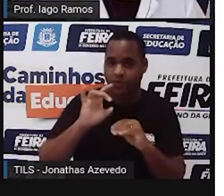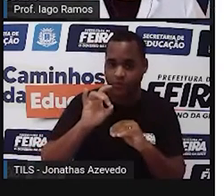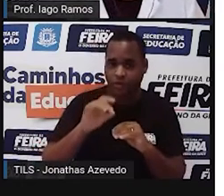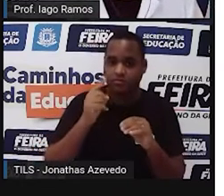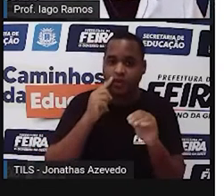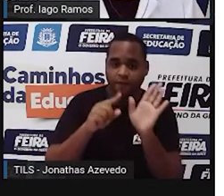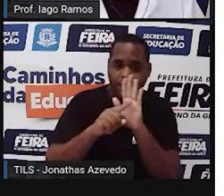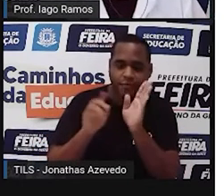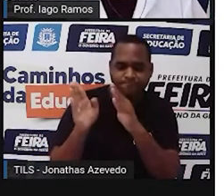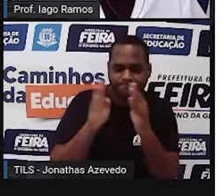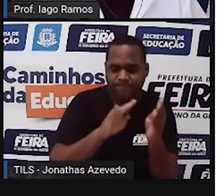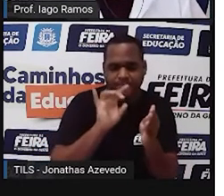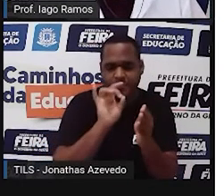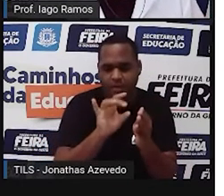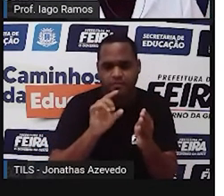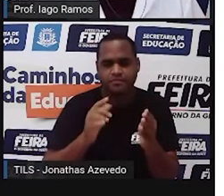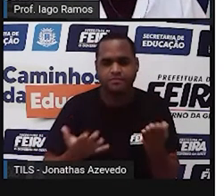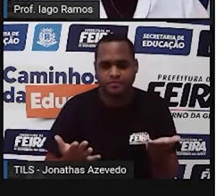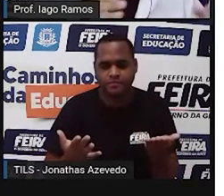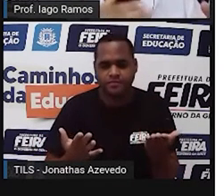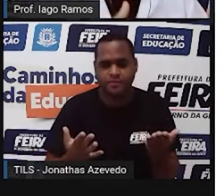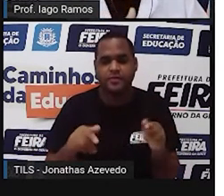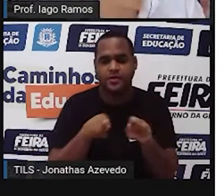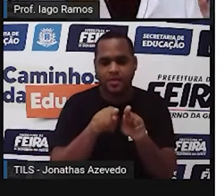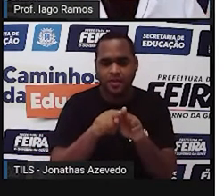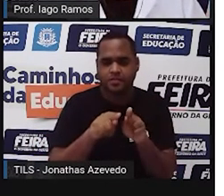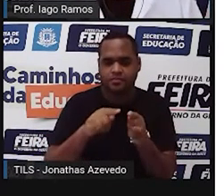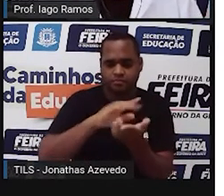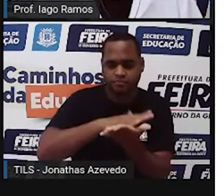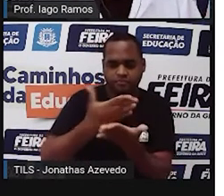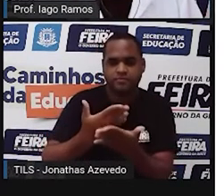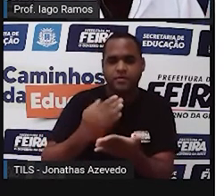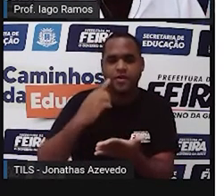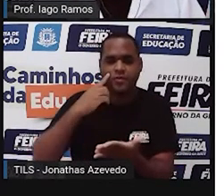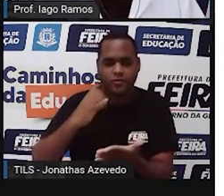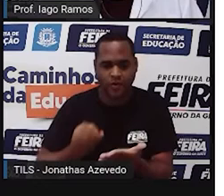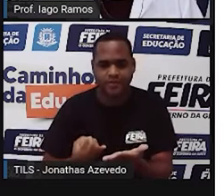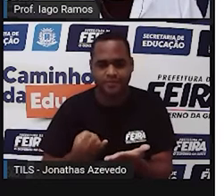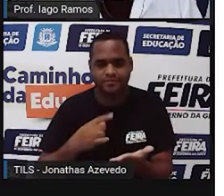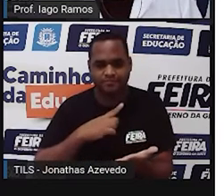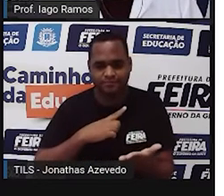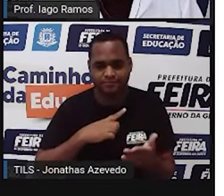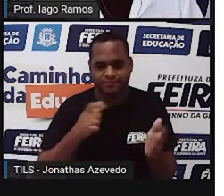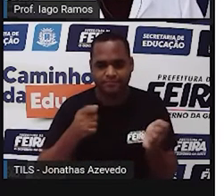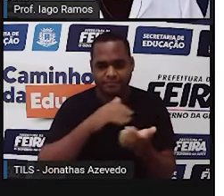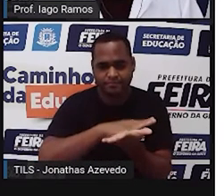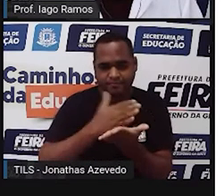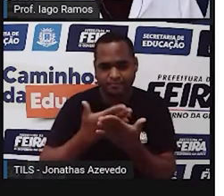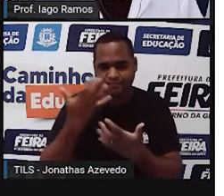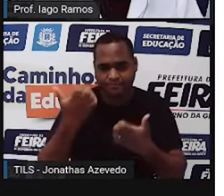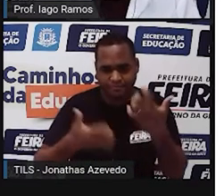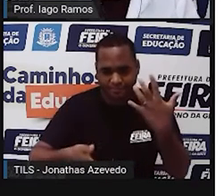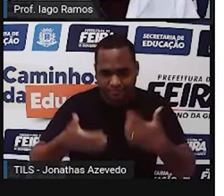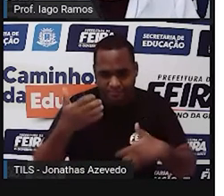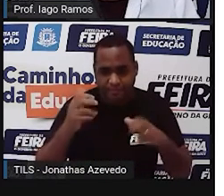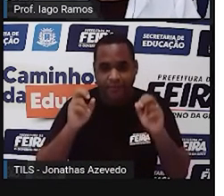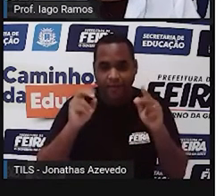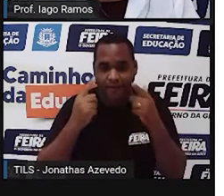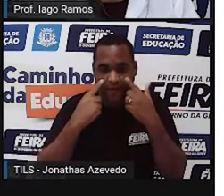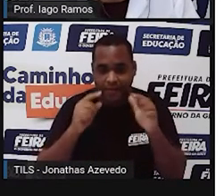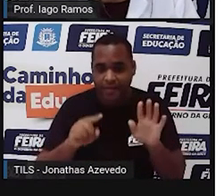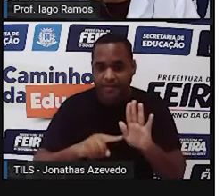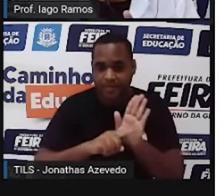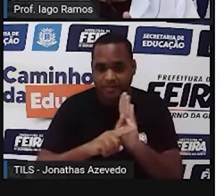só o vídeo aí para você, vai ficar também a interpretação aqui do nosso amigo Jônatas. Tá bom? Então, vamos ao vídeo?